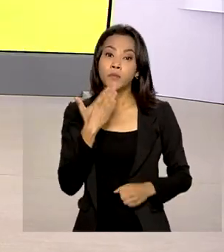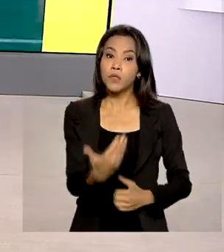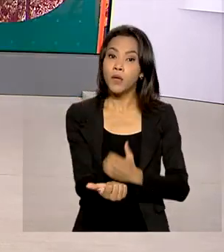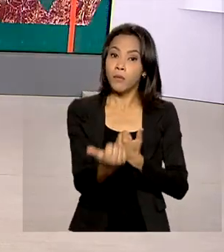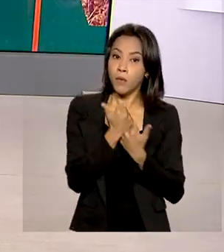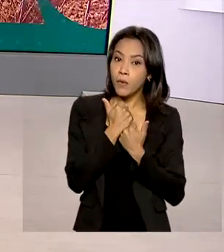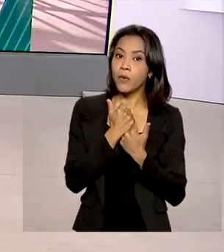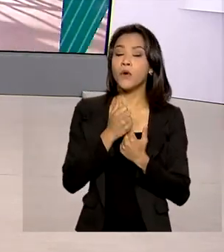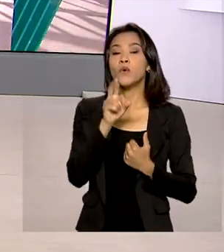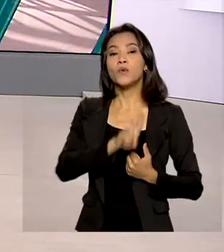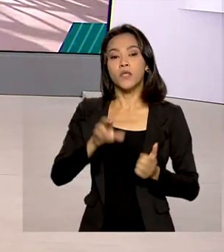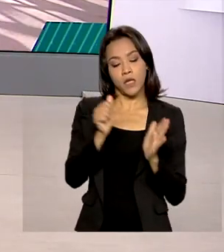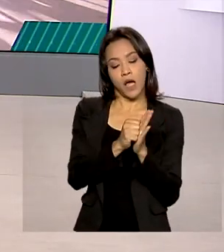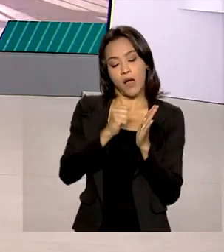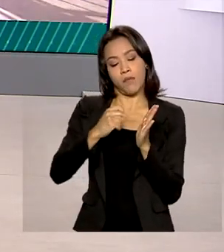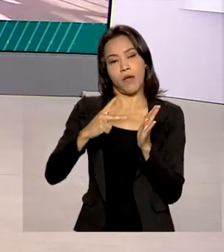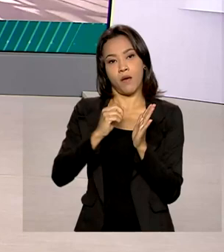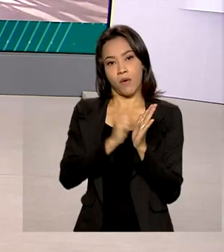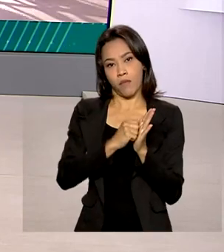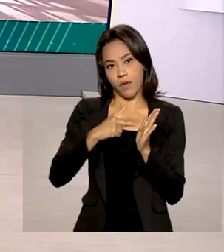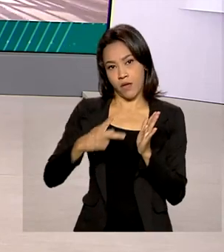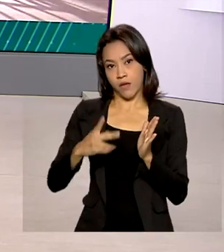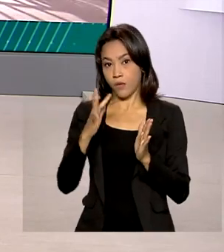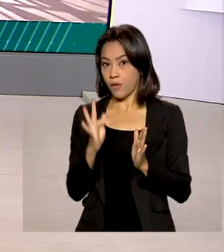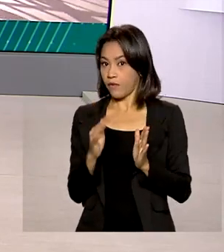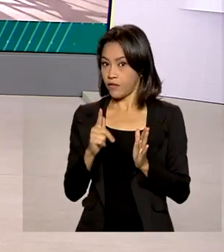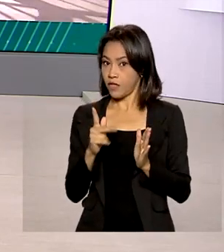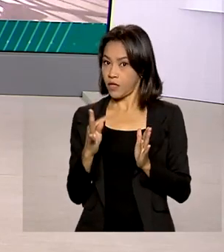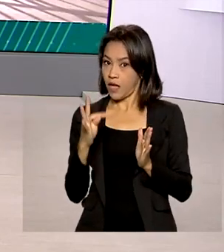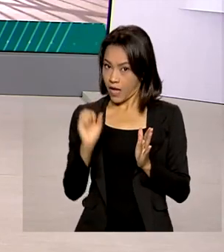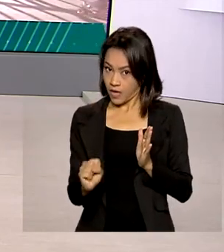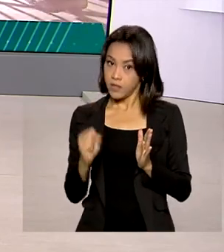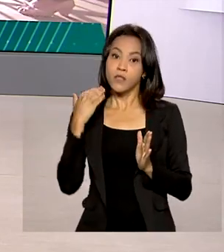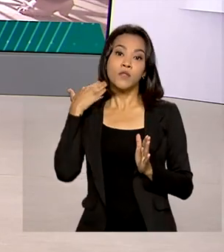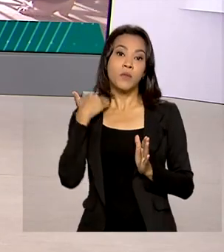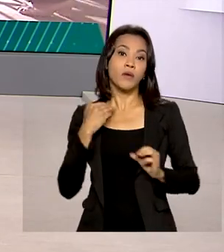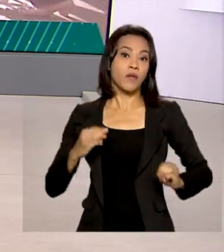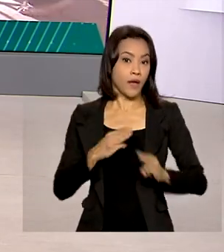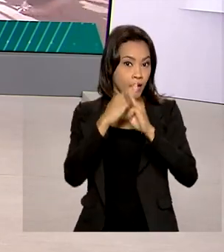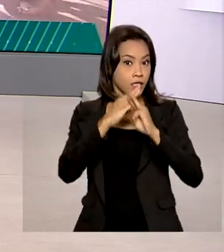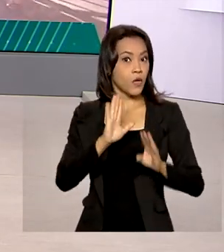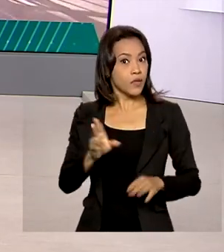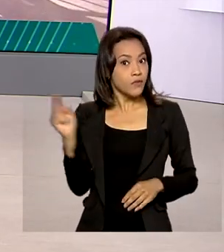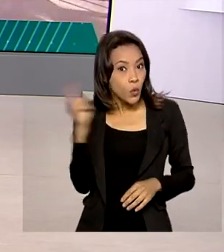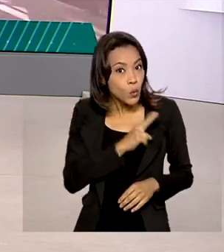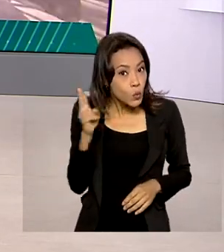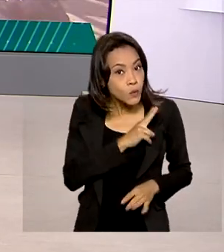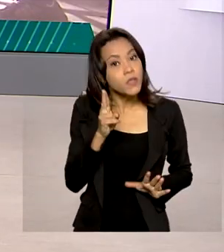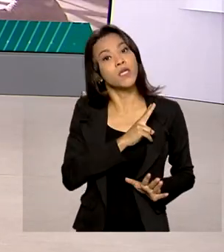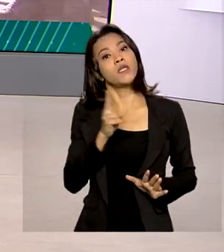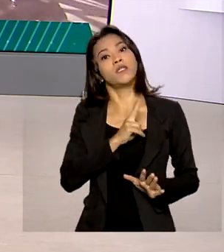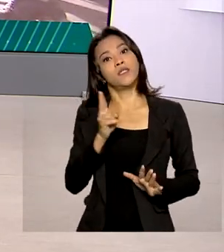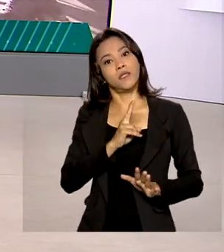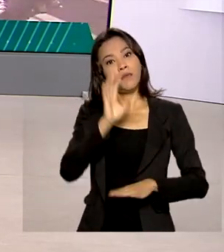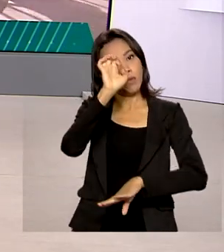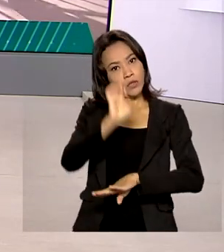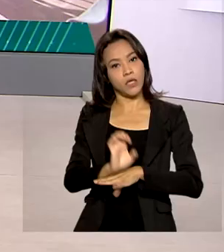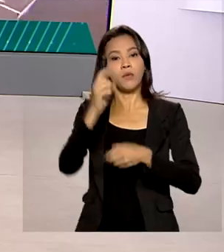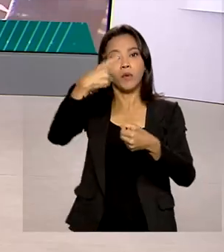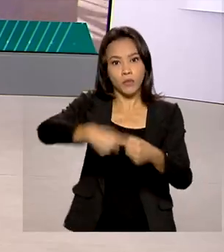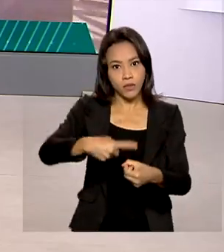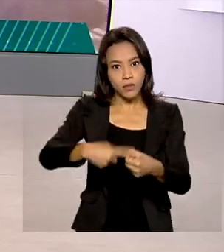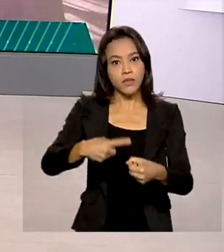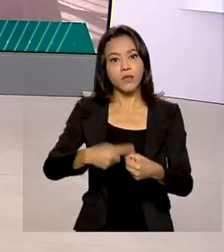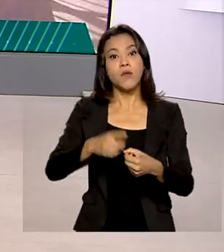Caixa. Mas os valores só são liberados se a situação de emergência for decretada pelo Estado ou município